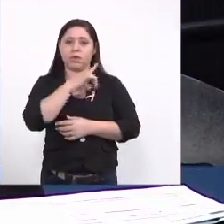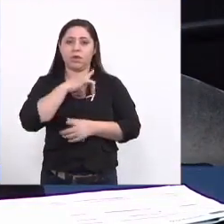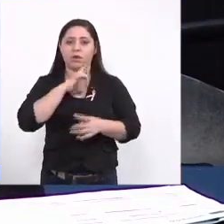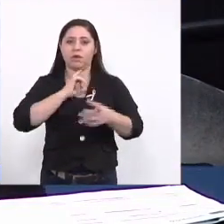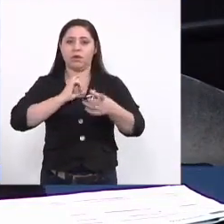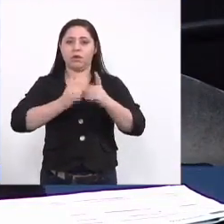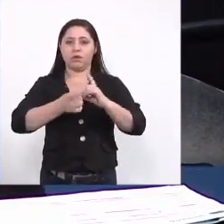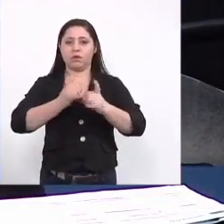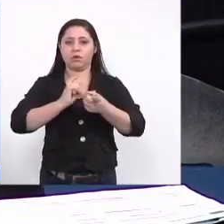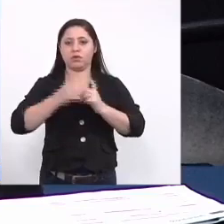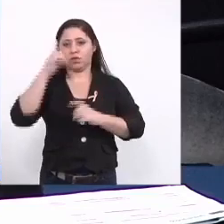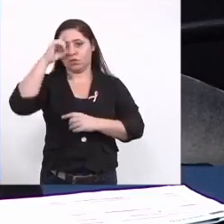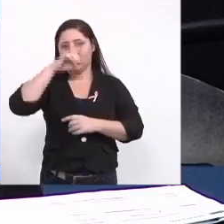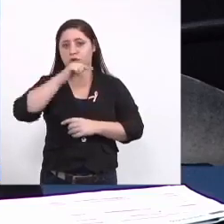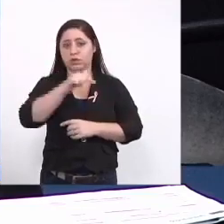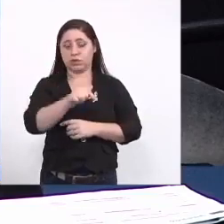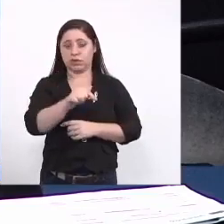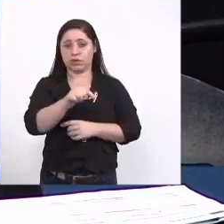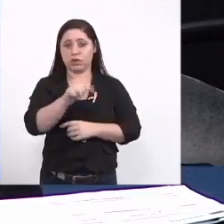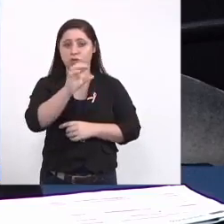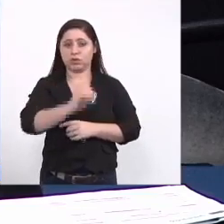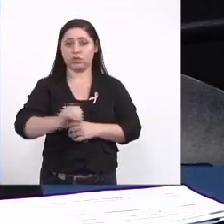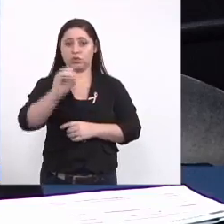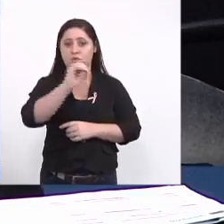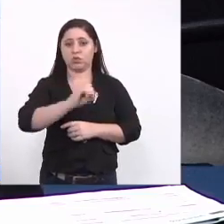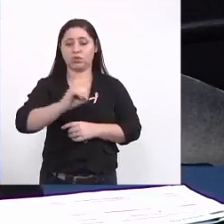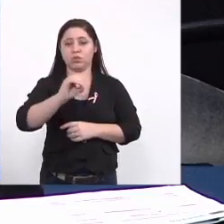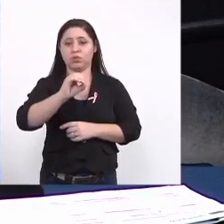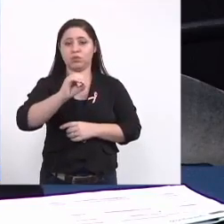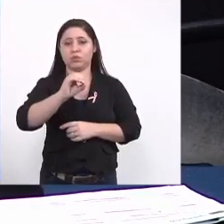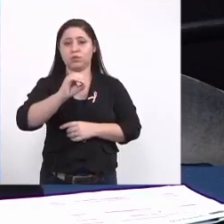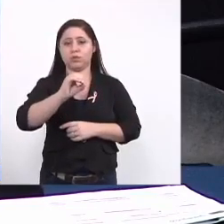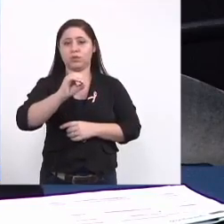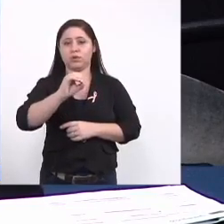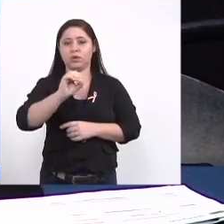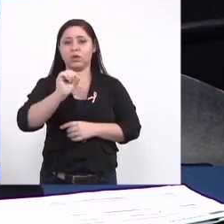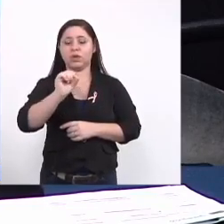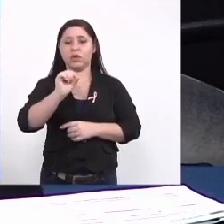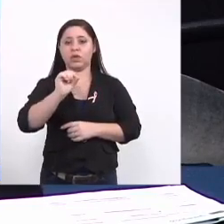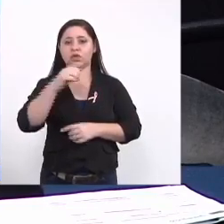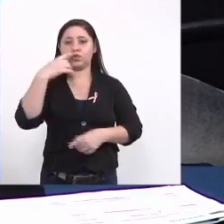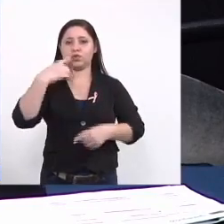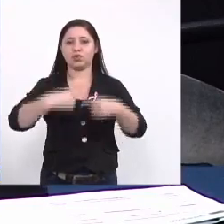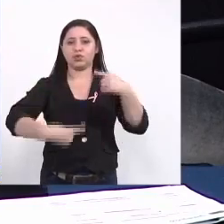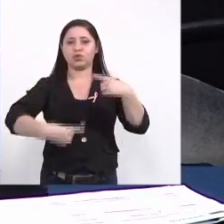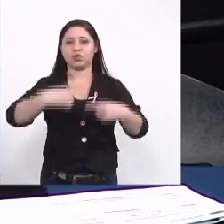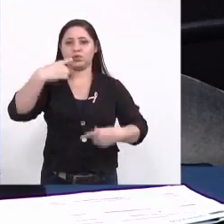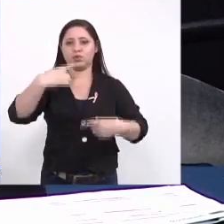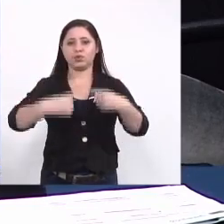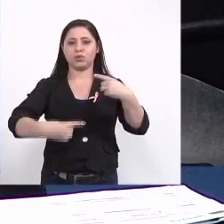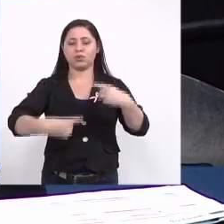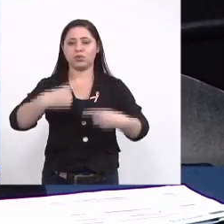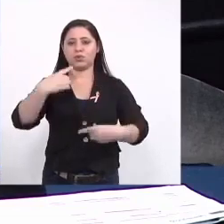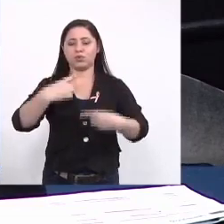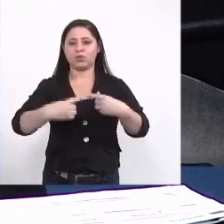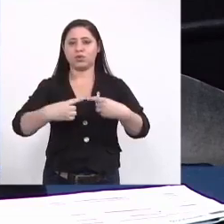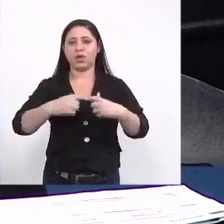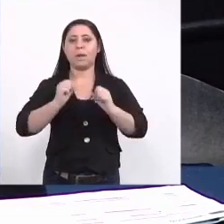reunião no dia 7 de outubro né que foi discutido a